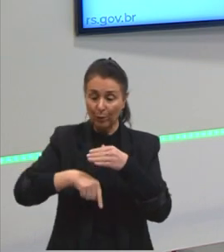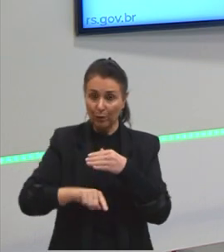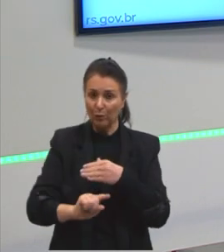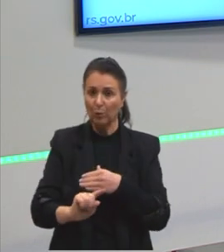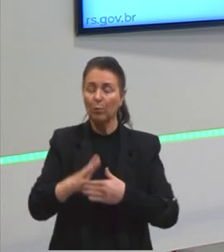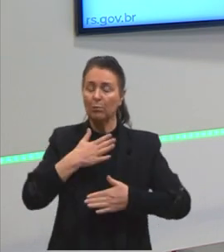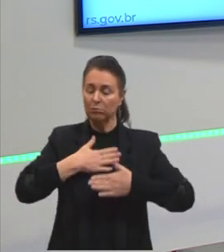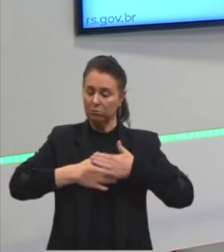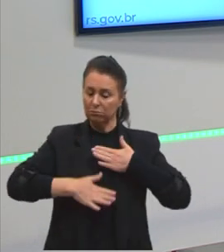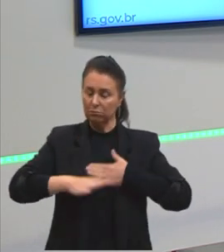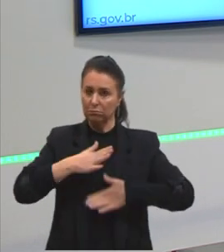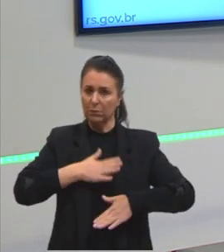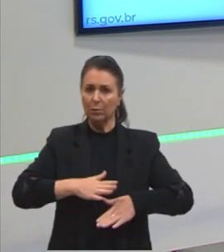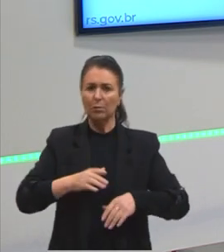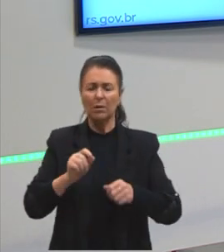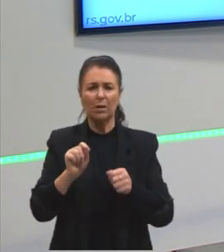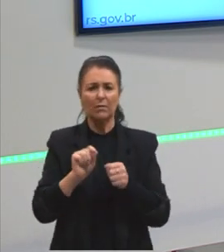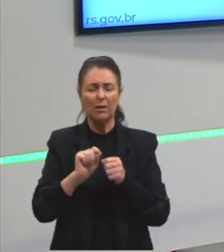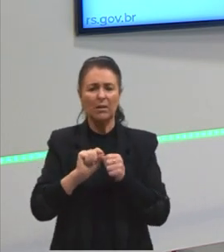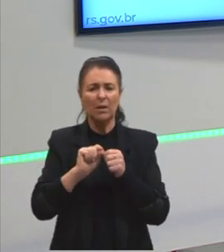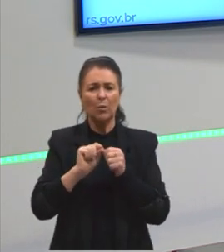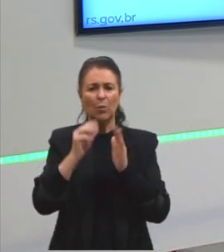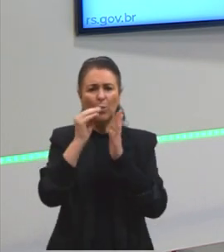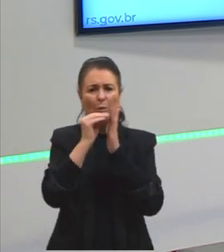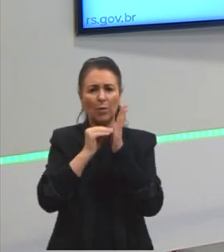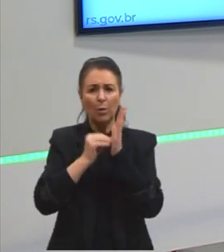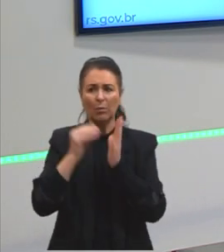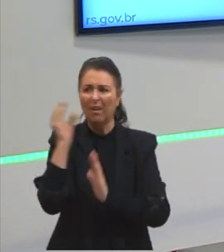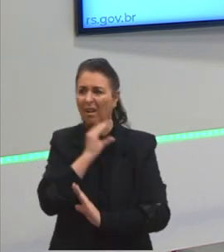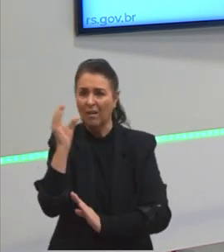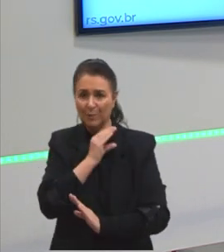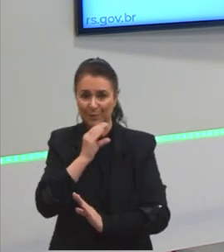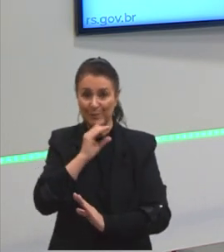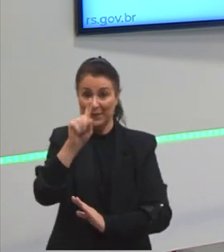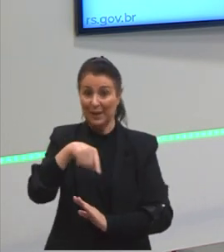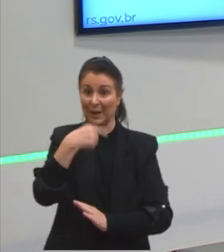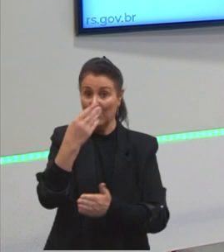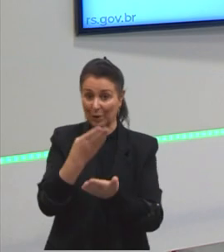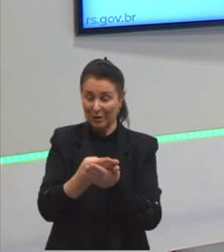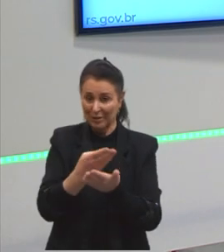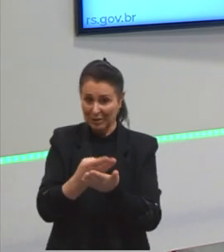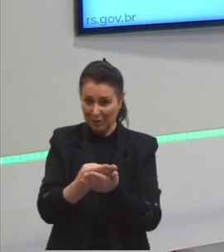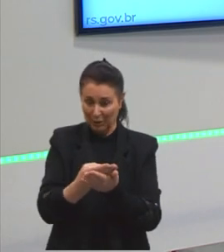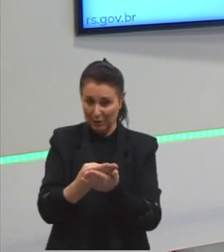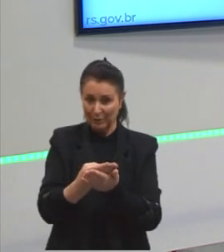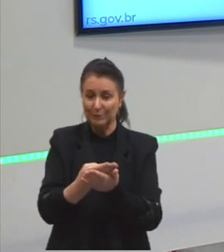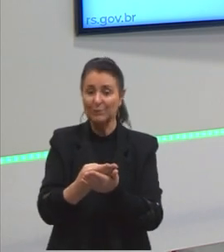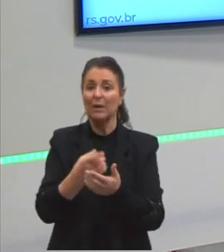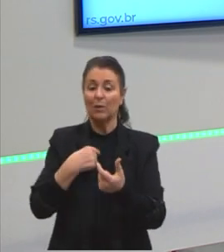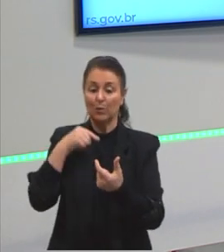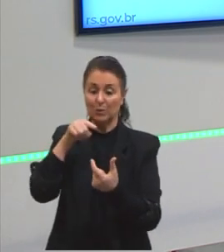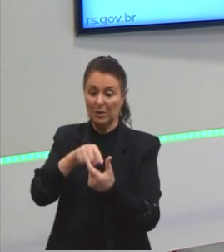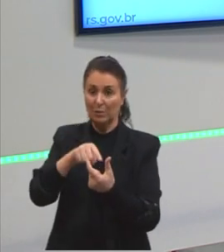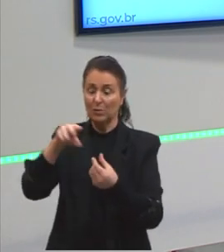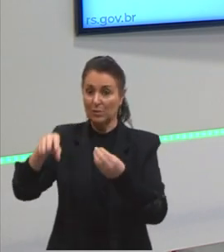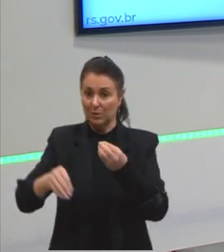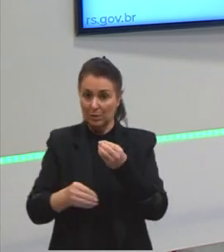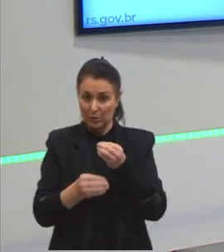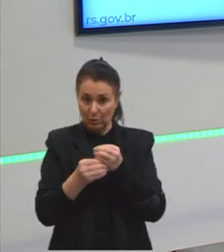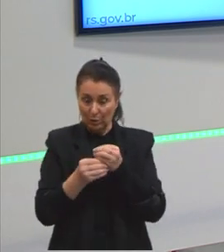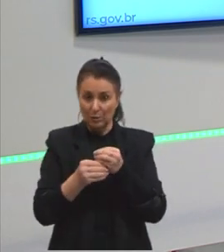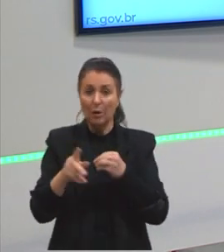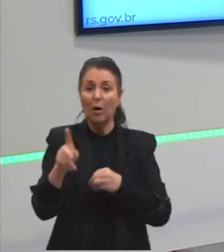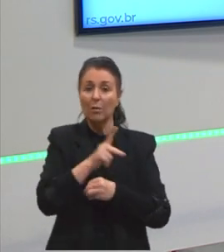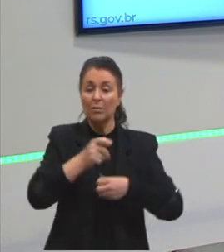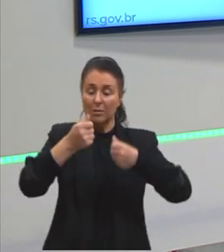tranquilo do que correr com vocês. E na nossa aula próxima, além de fechar os nossos termos acessórios, eu vou